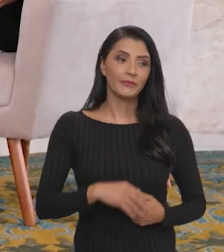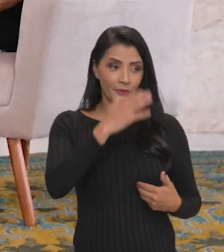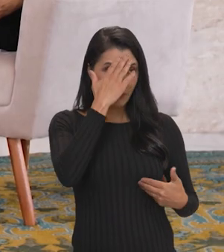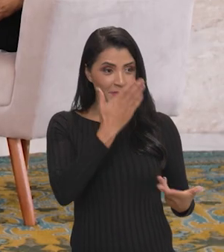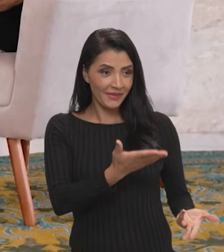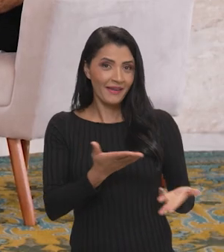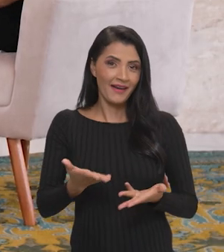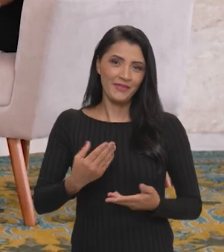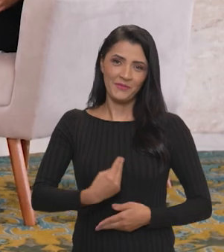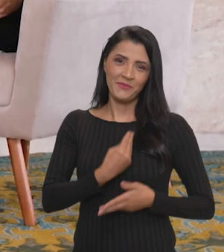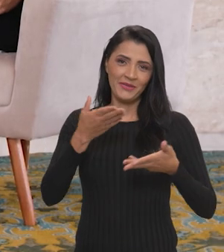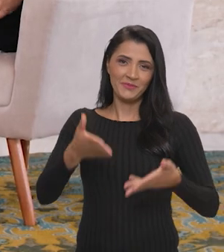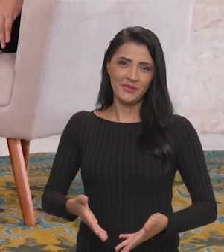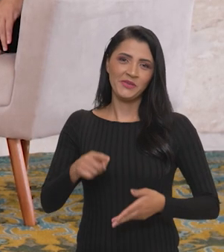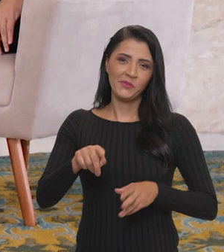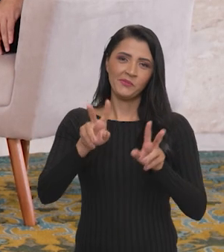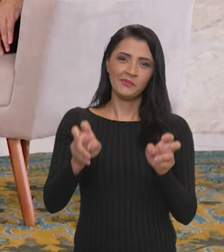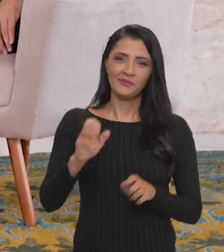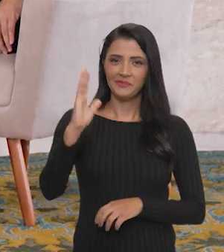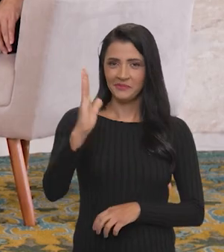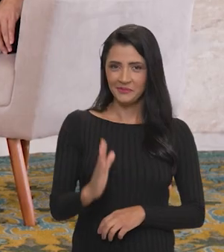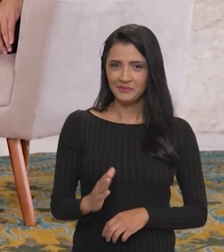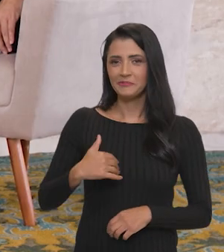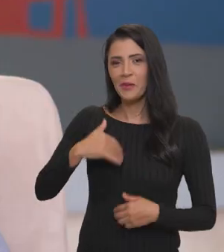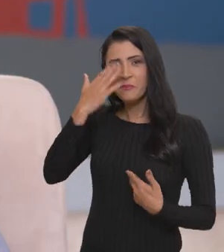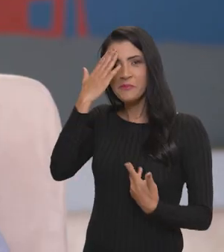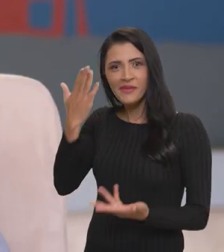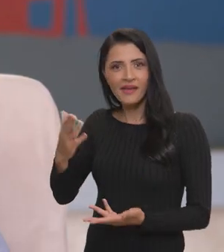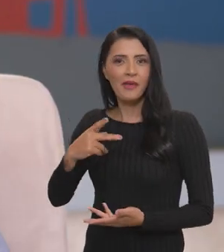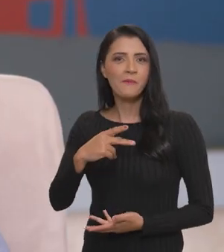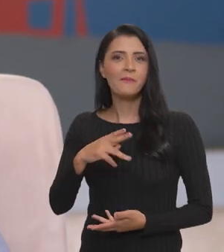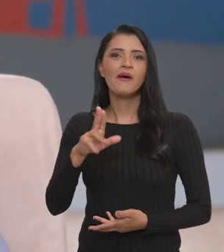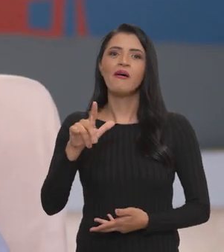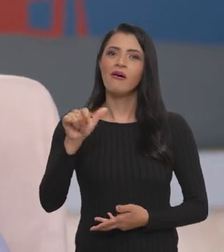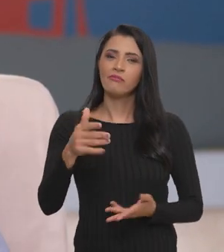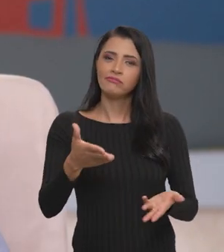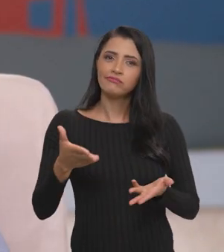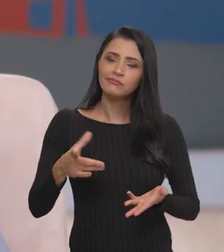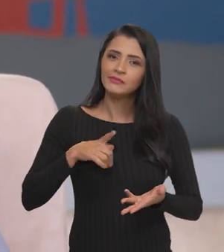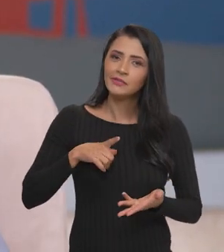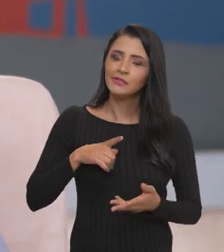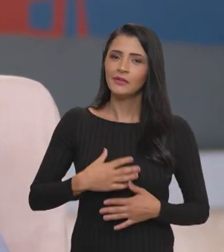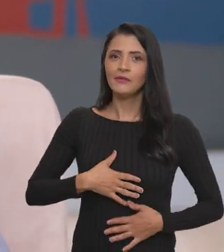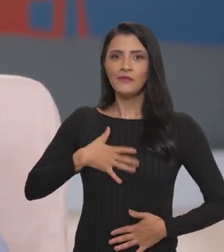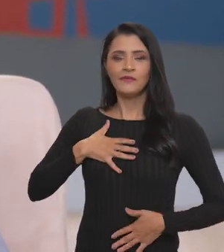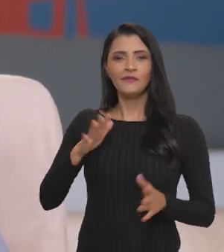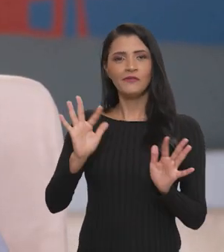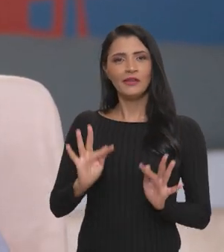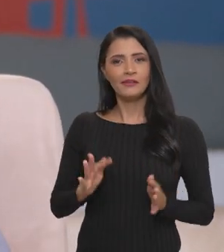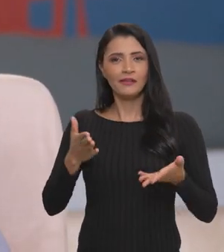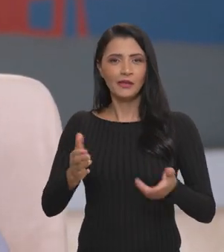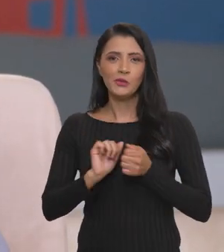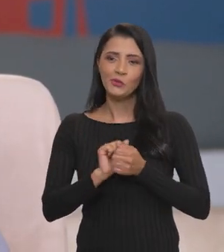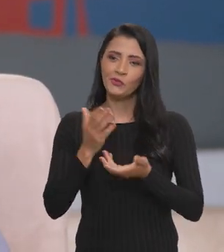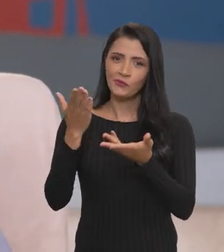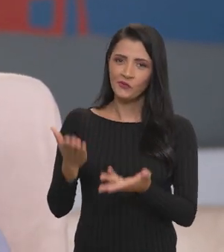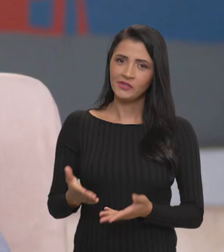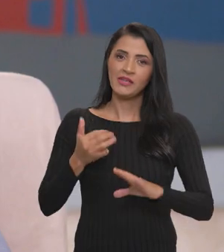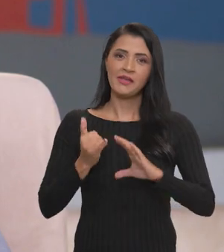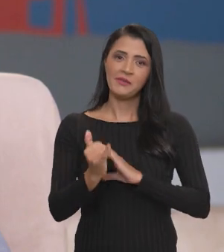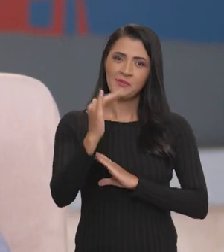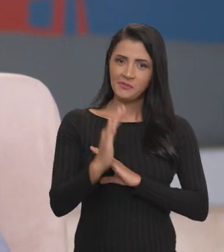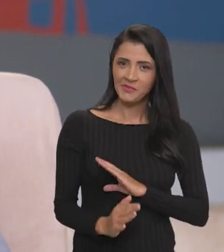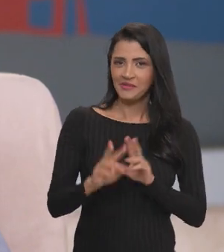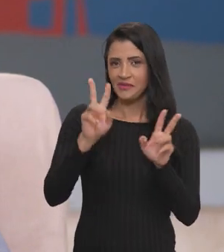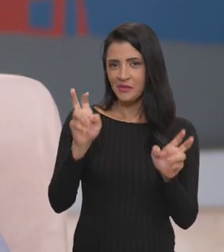Muito obrigado, Fernanda, pela participação aqui no Brasil em Pauta. Paulo, muito obrigada pelo convite, é uma satisfação estar aqui junto com você